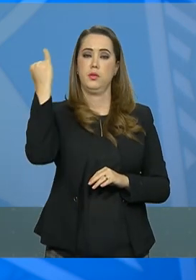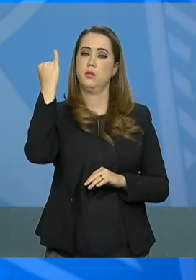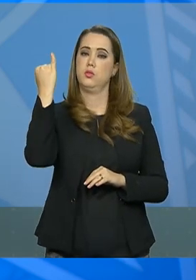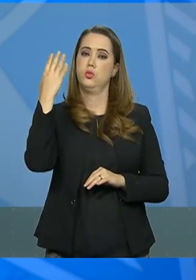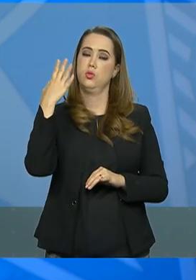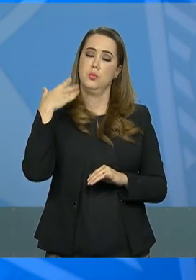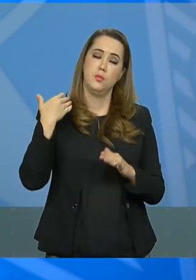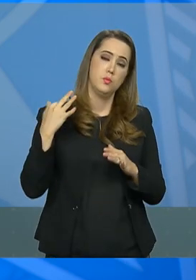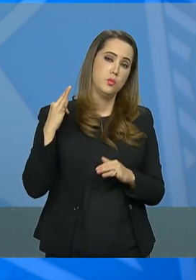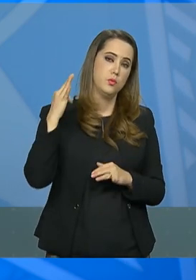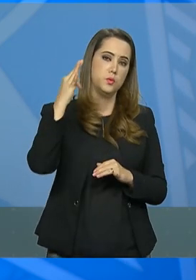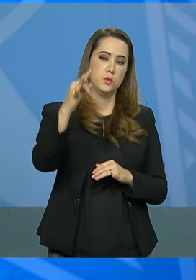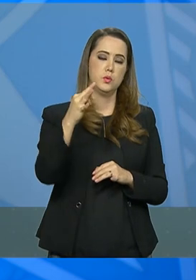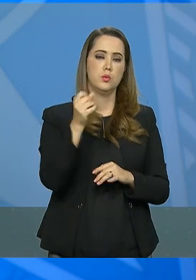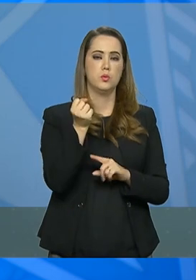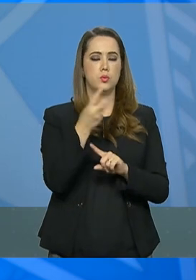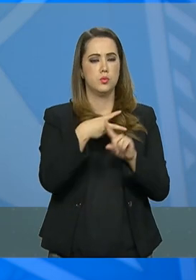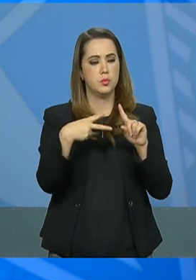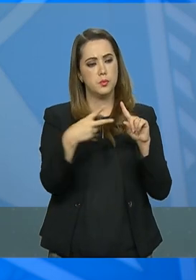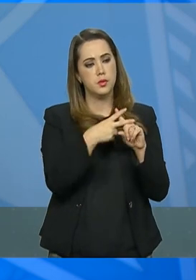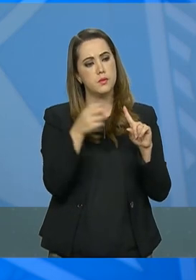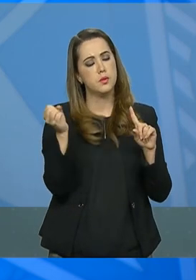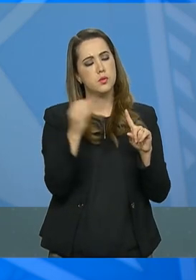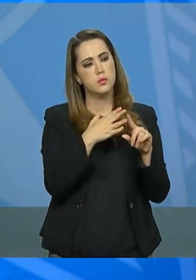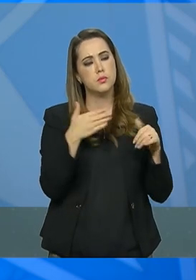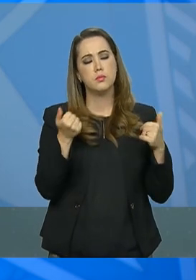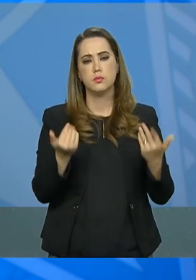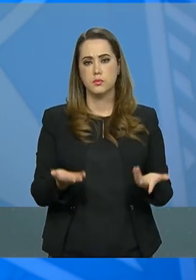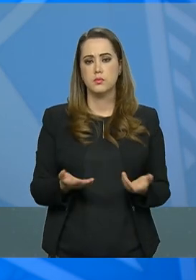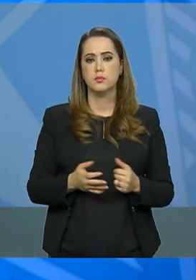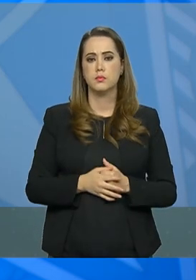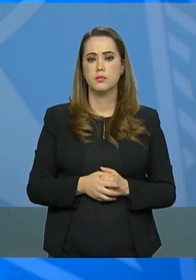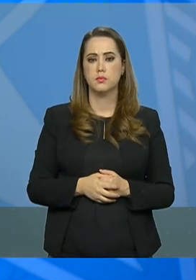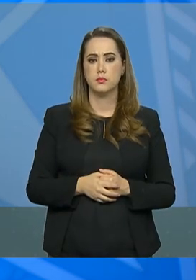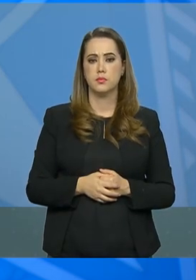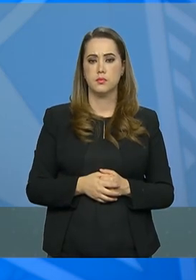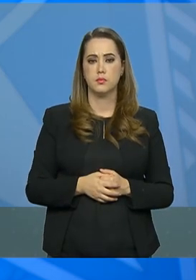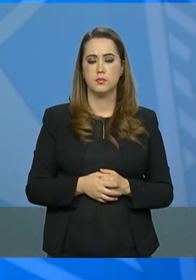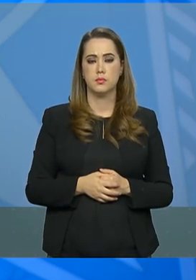para a construção da estrutura que vai redundar na nova Previdência.